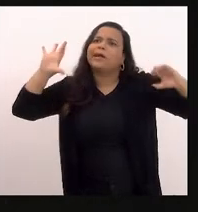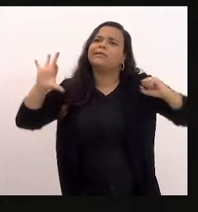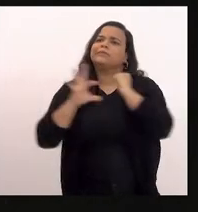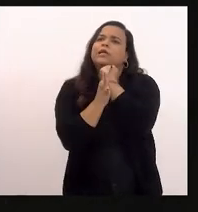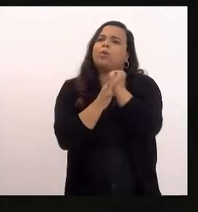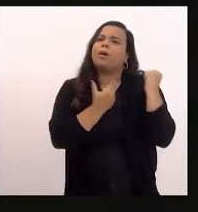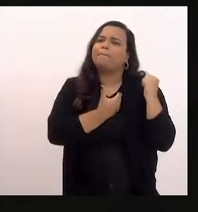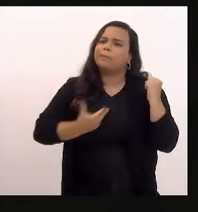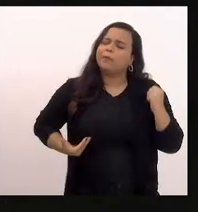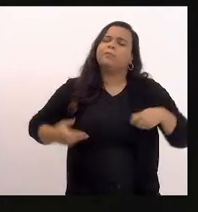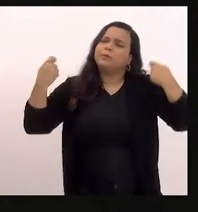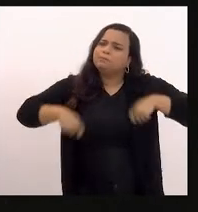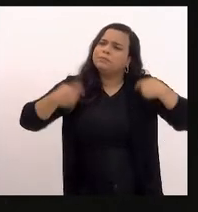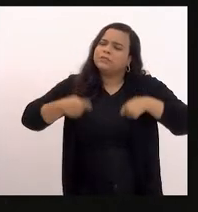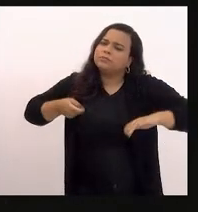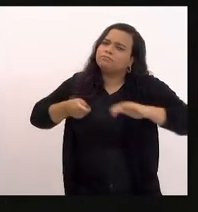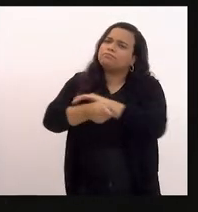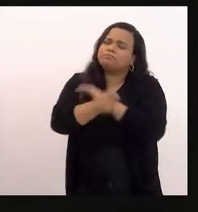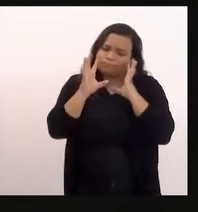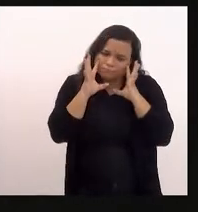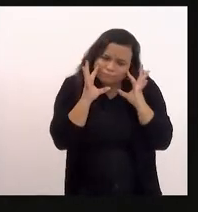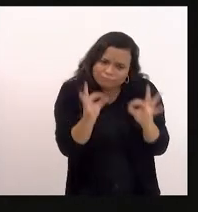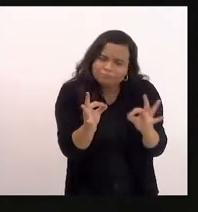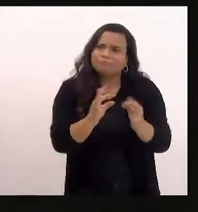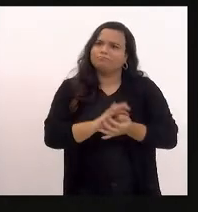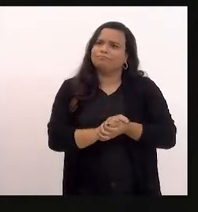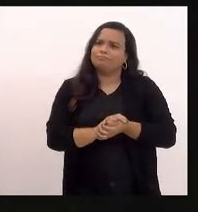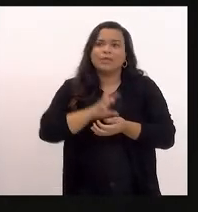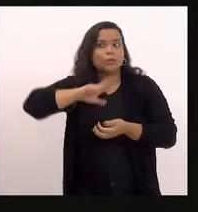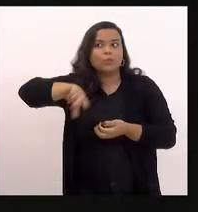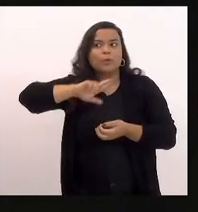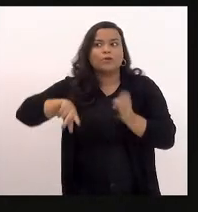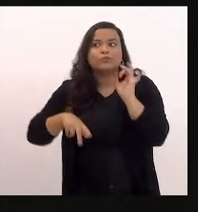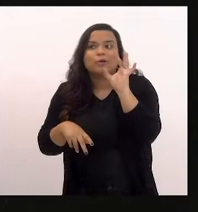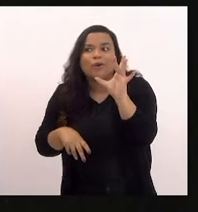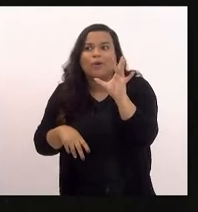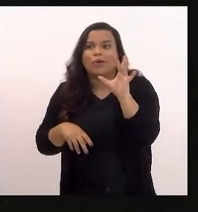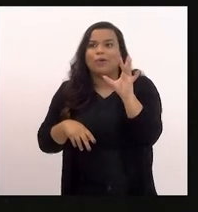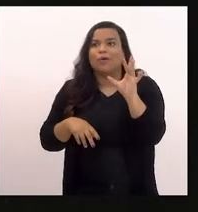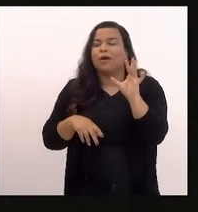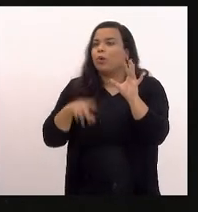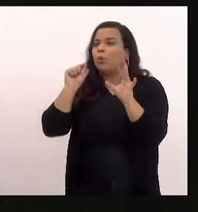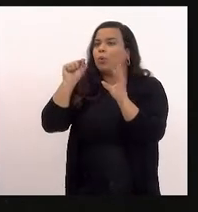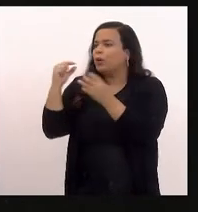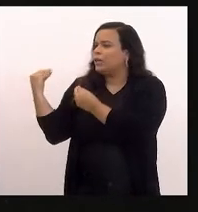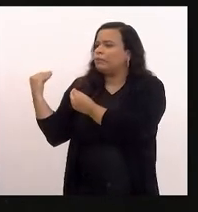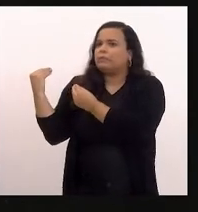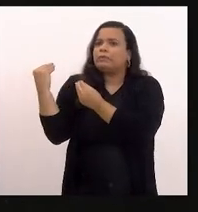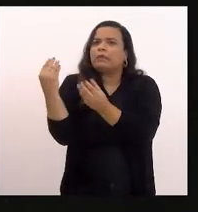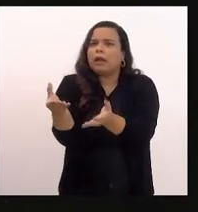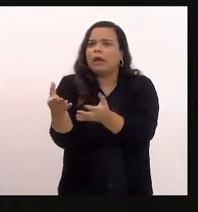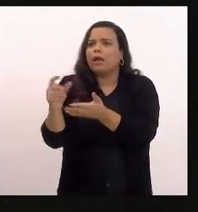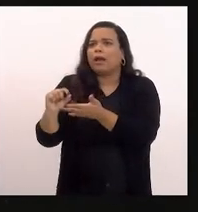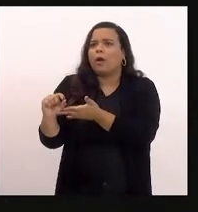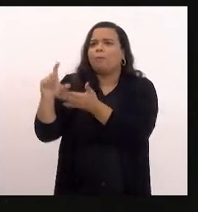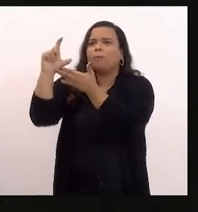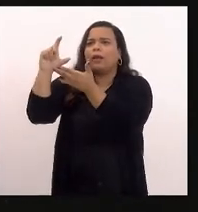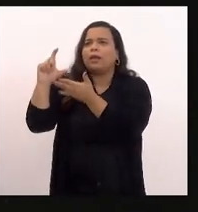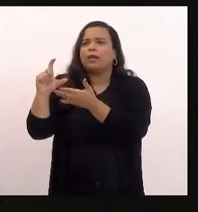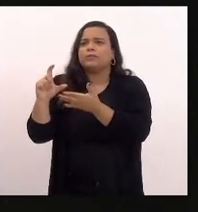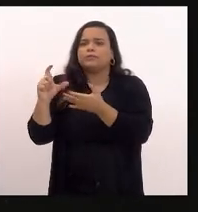pública não na segurança pública apenas aquela fornecida pelo aumento do número de